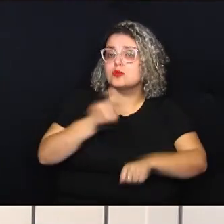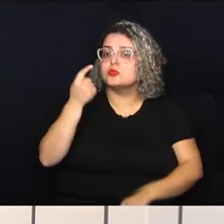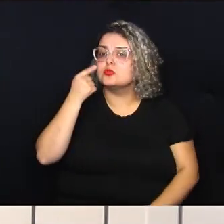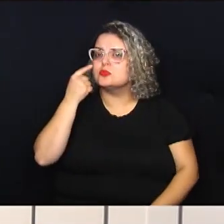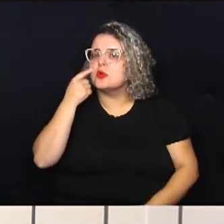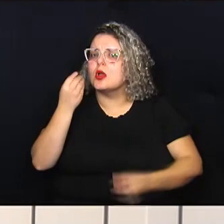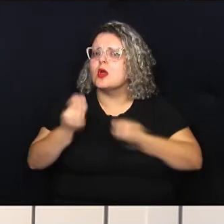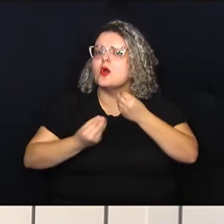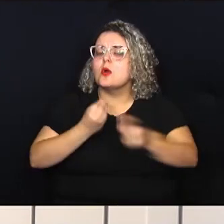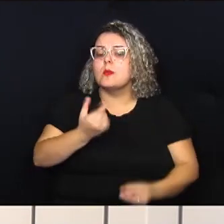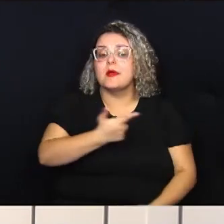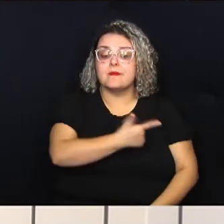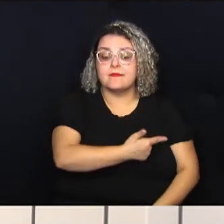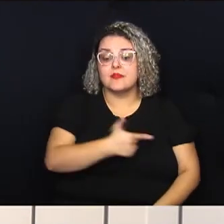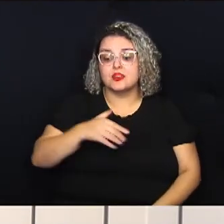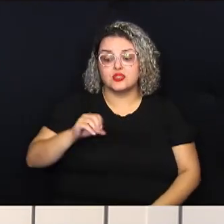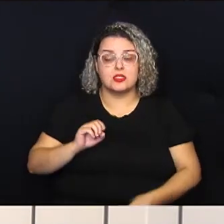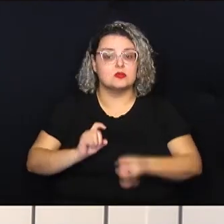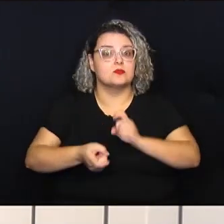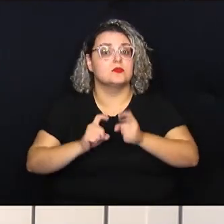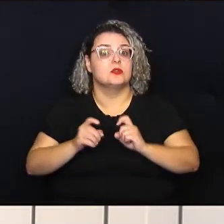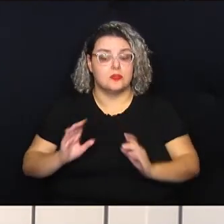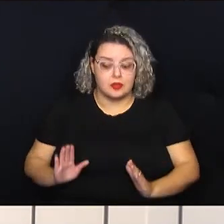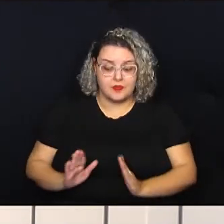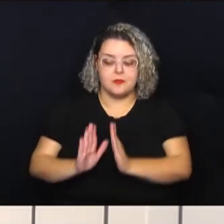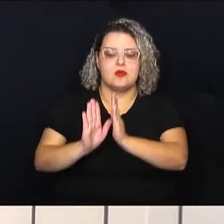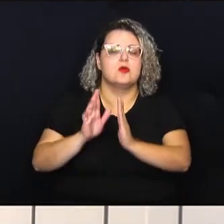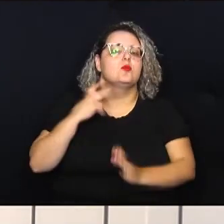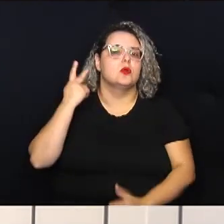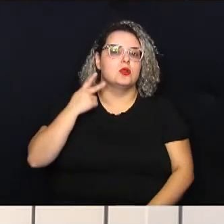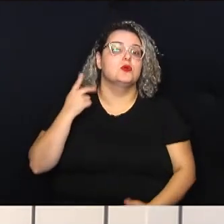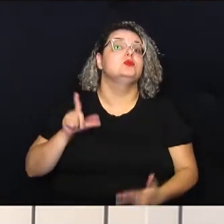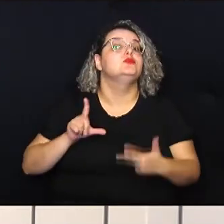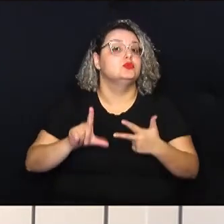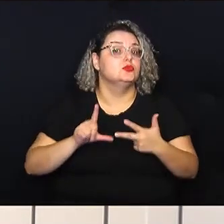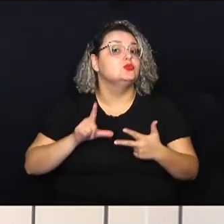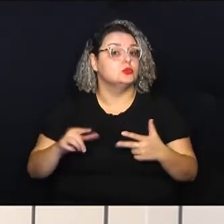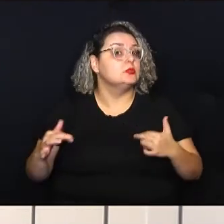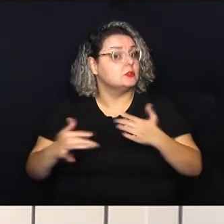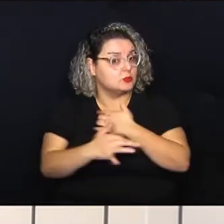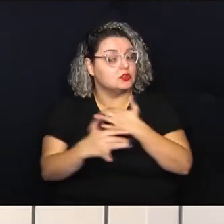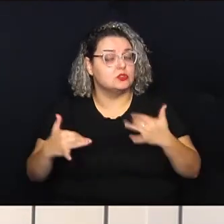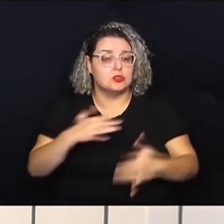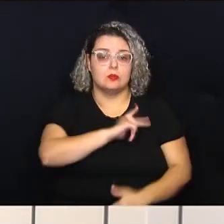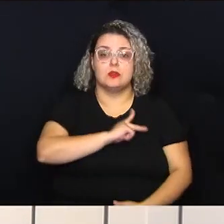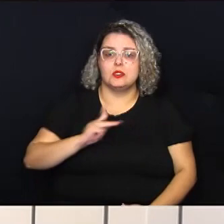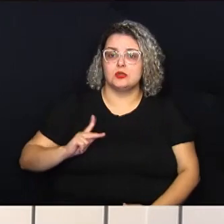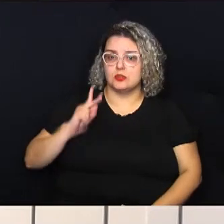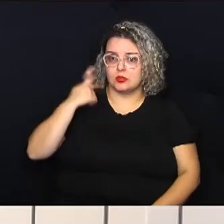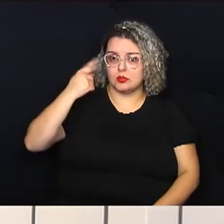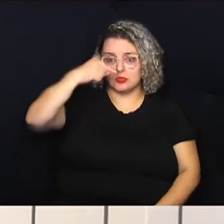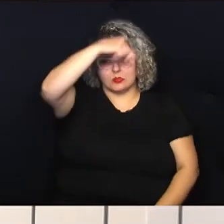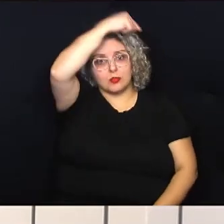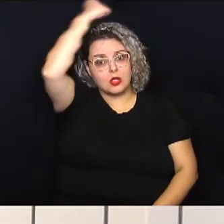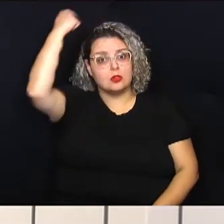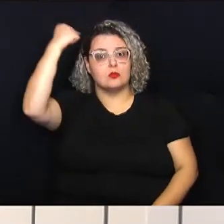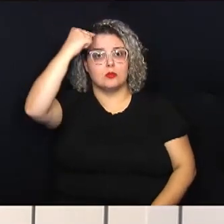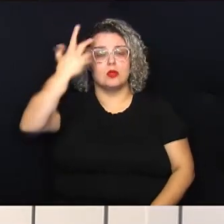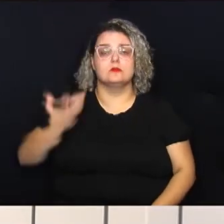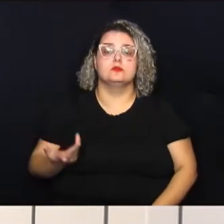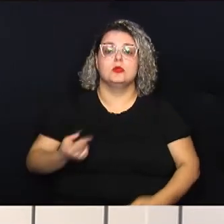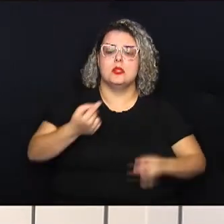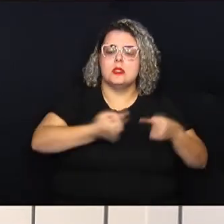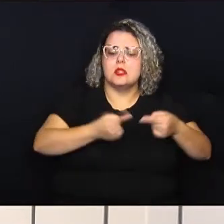foi a vigésima reunião da Frente Parlamentar da Legislação Urbana, presidida pelo vereador Paulo Gaspar, que